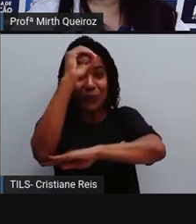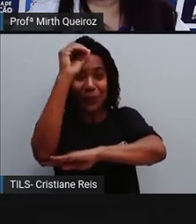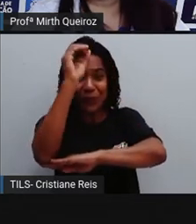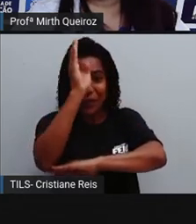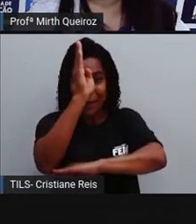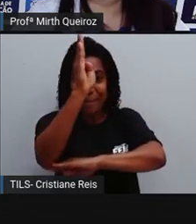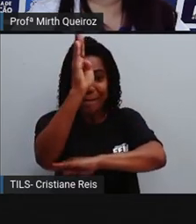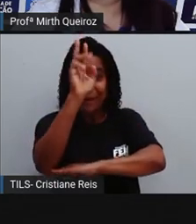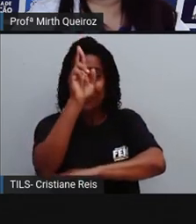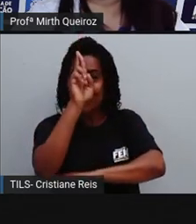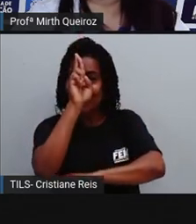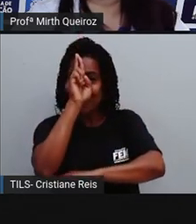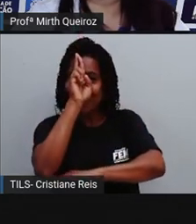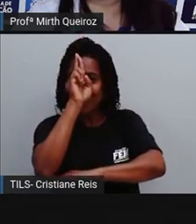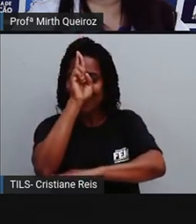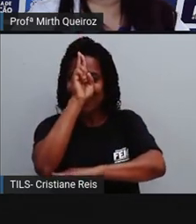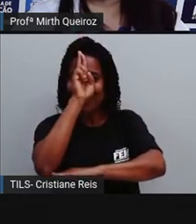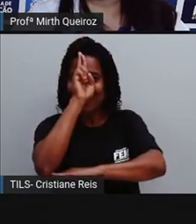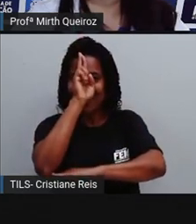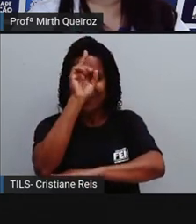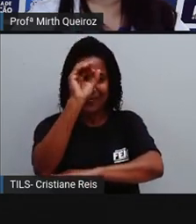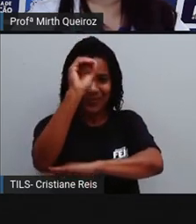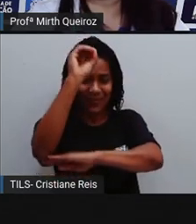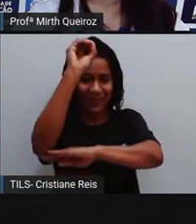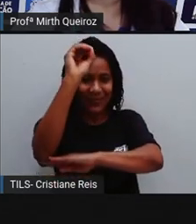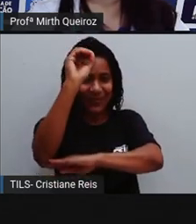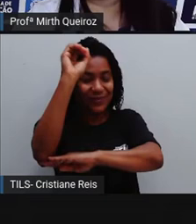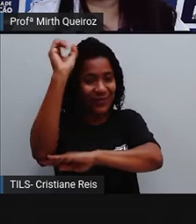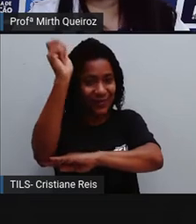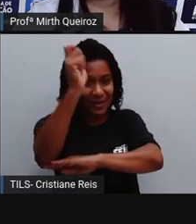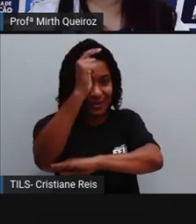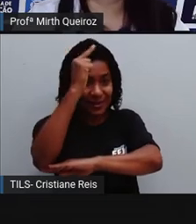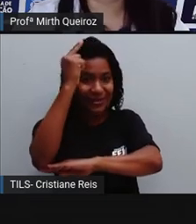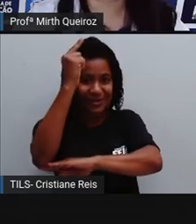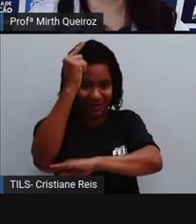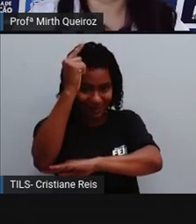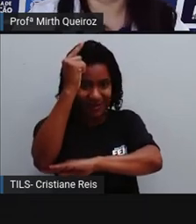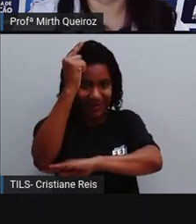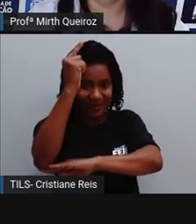meio-dia, né? Que vai estar aí centralizado, vai estar aí a sul.